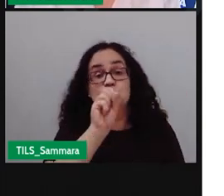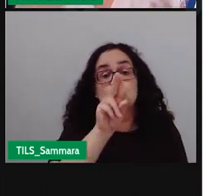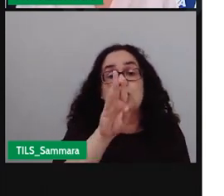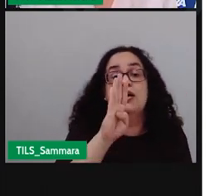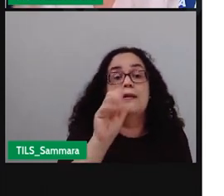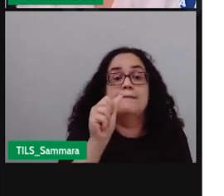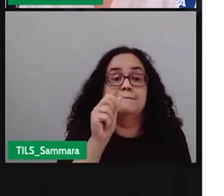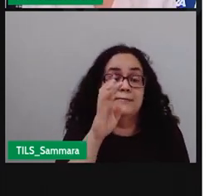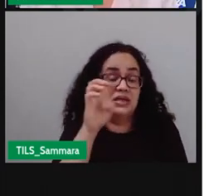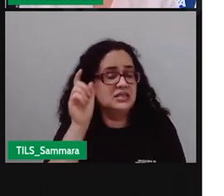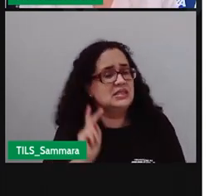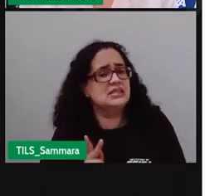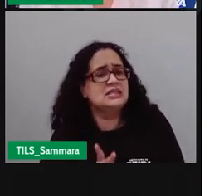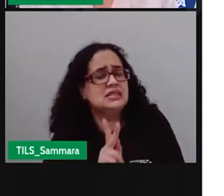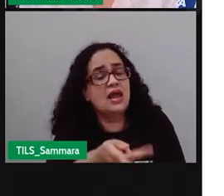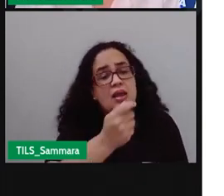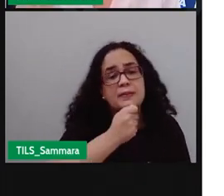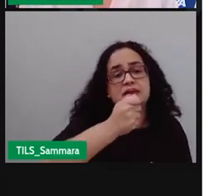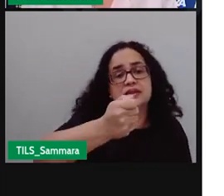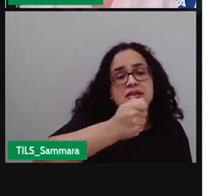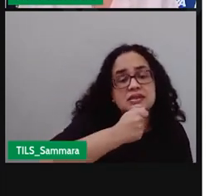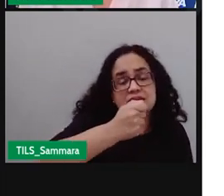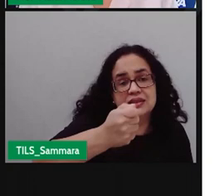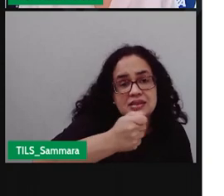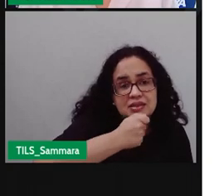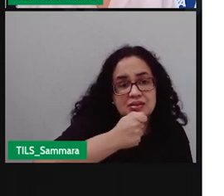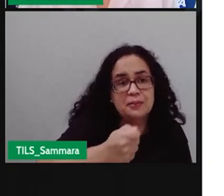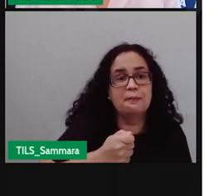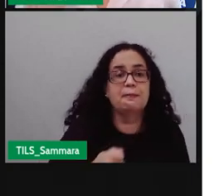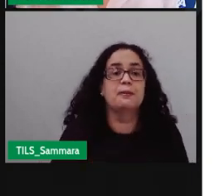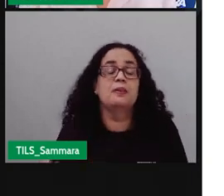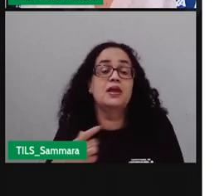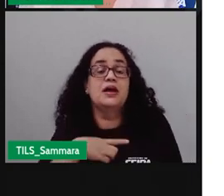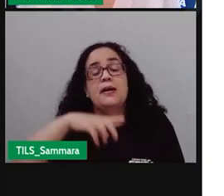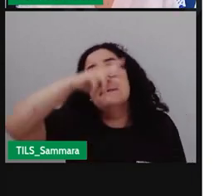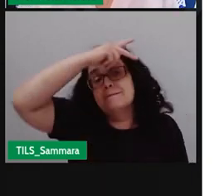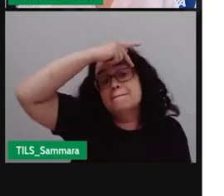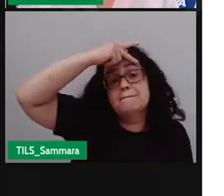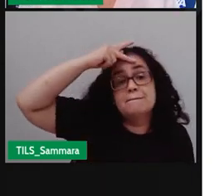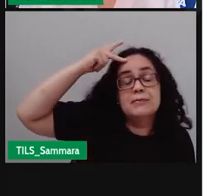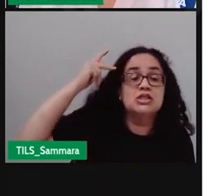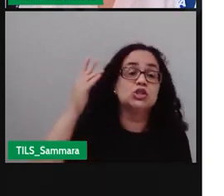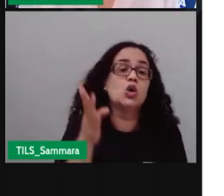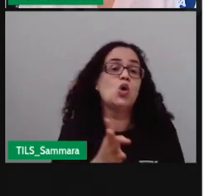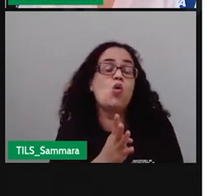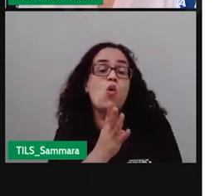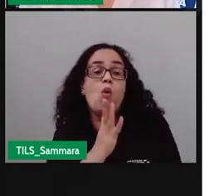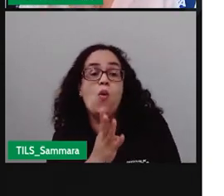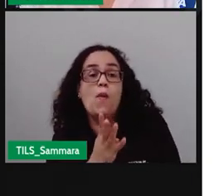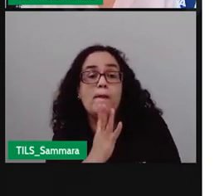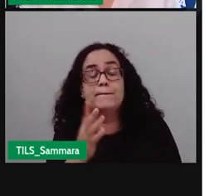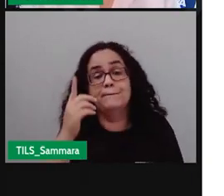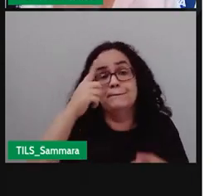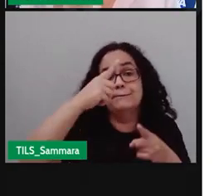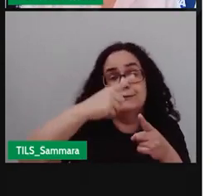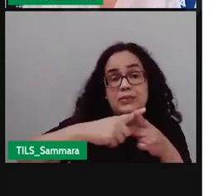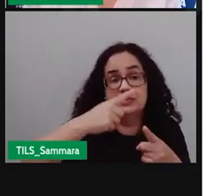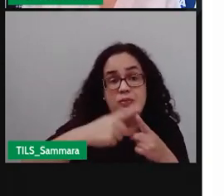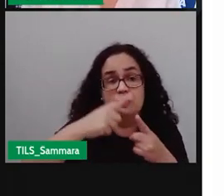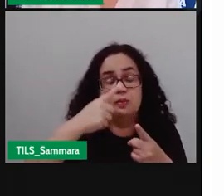e aparecem sempre fazendo entrevistas reportagens e são pessoas muito conhecidas de vocês até porque